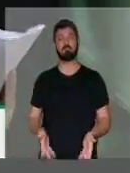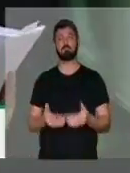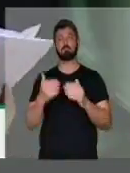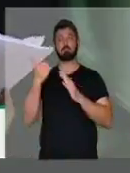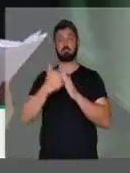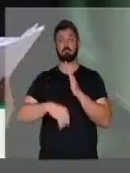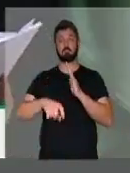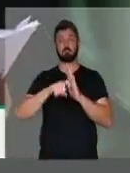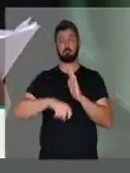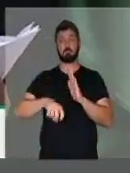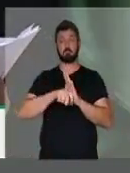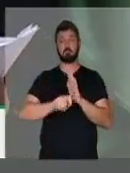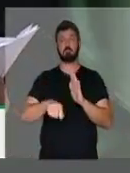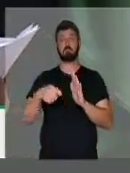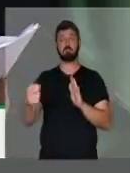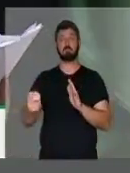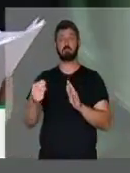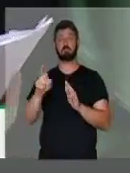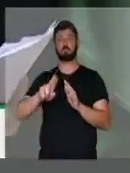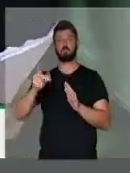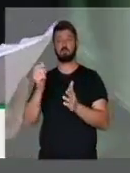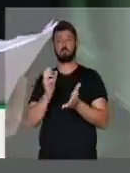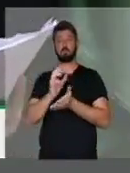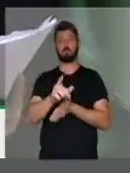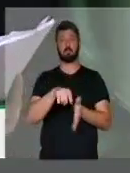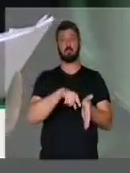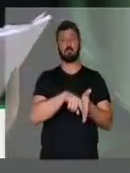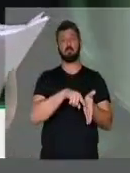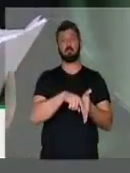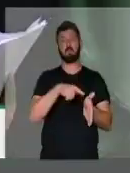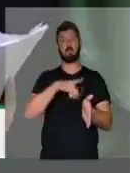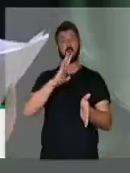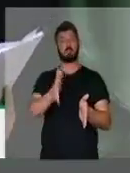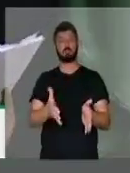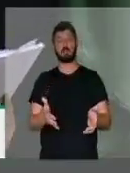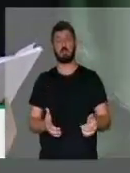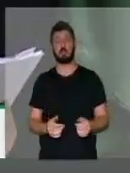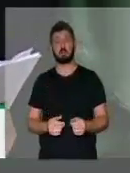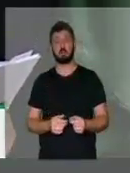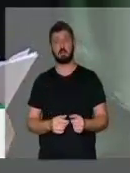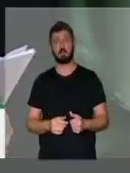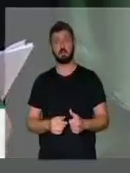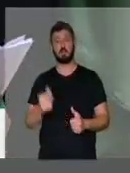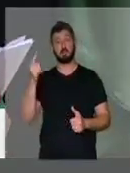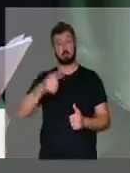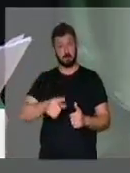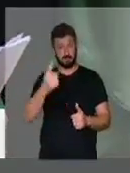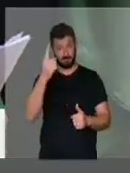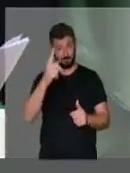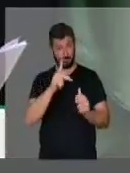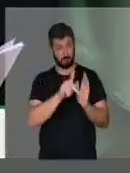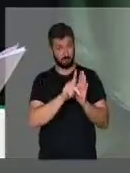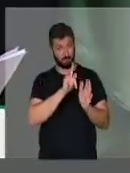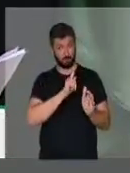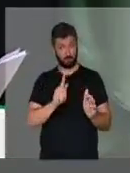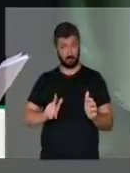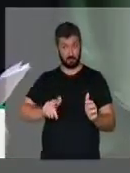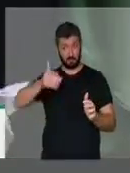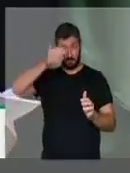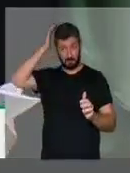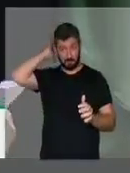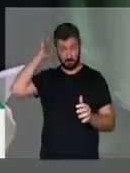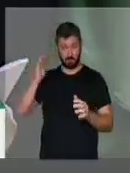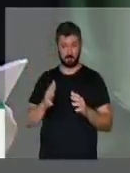já dá isenção para quem aplica em pesquisa e desenvolvimento. Mais uma do governo Temer.